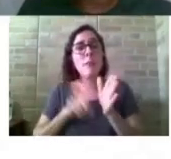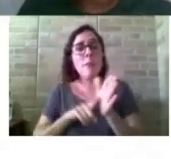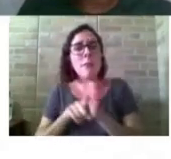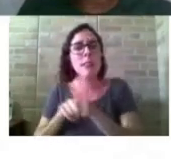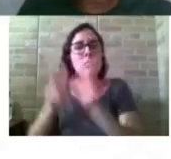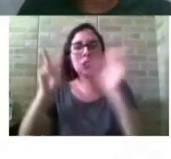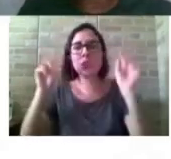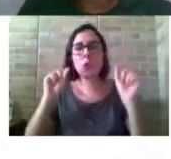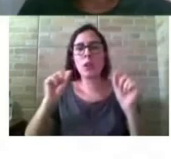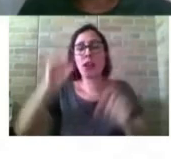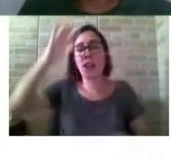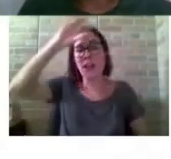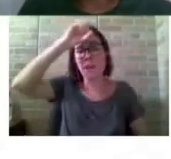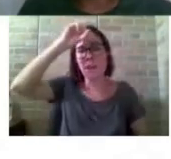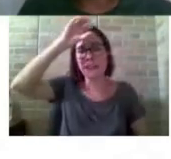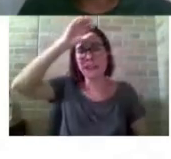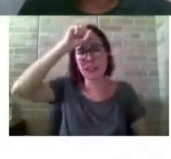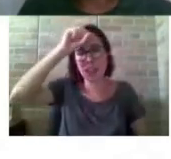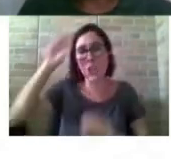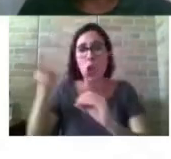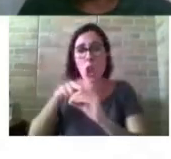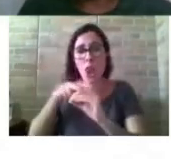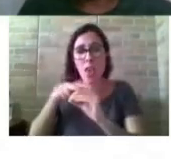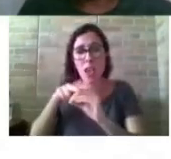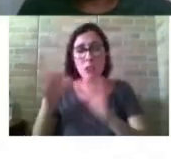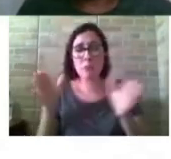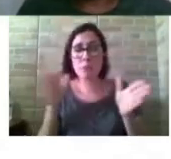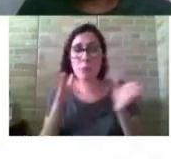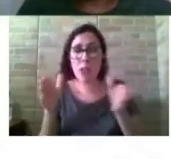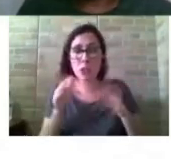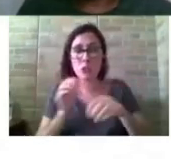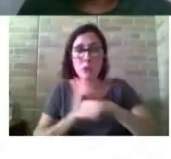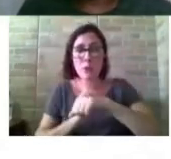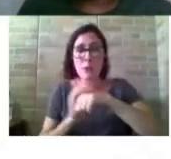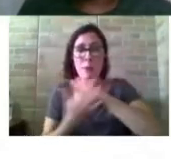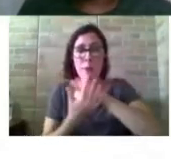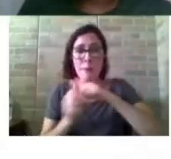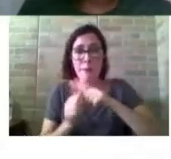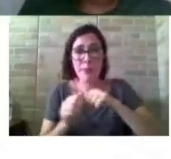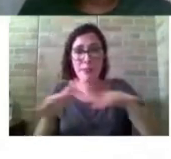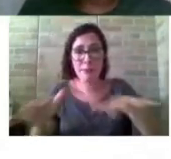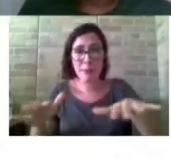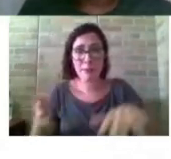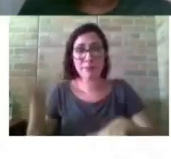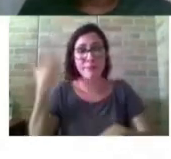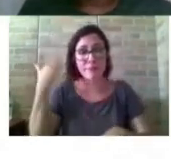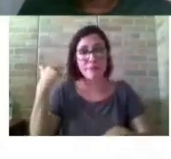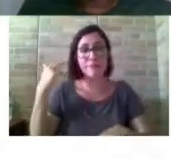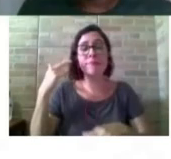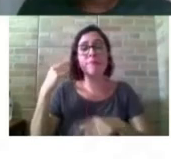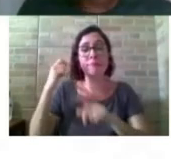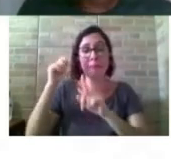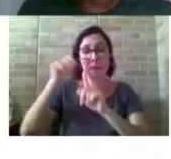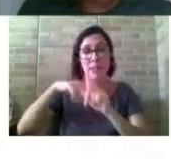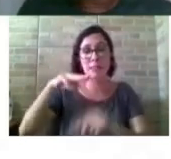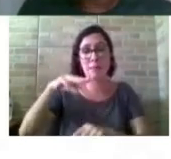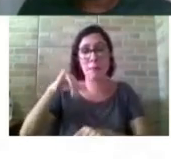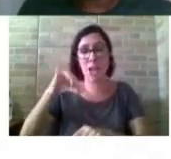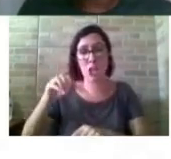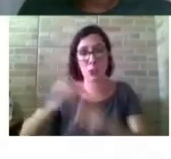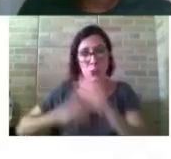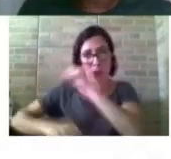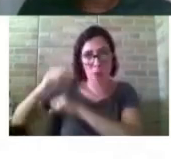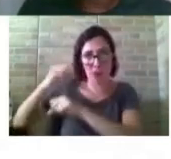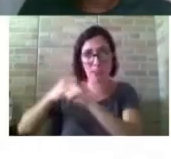online em tempo de pandemia, que foi realizada pela UFBA em maio do ano passado, destacou que